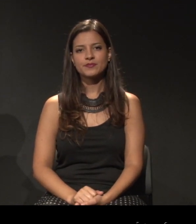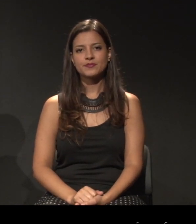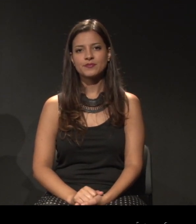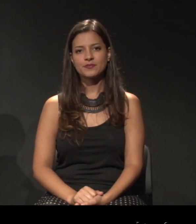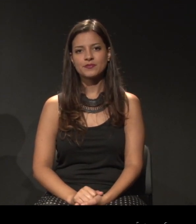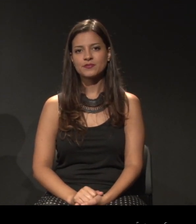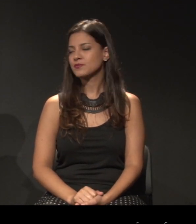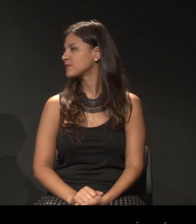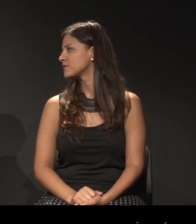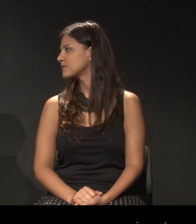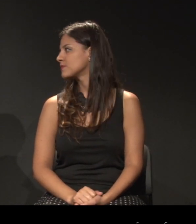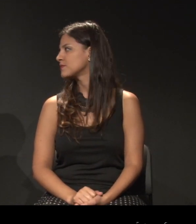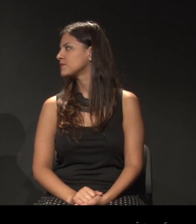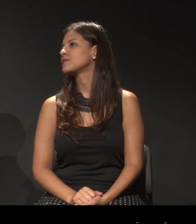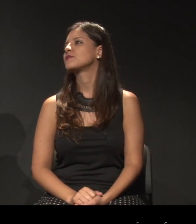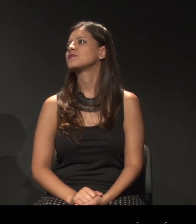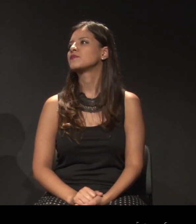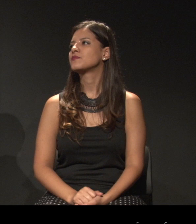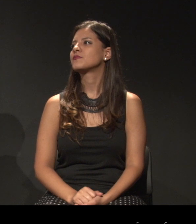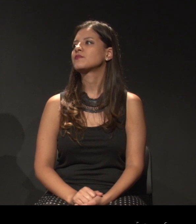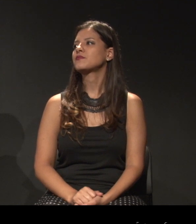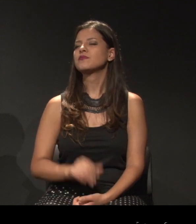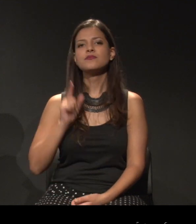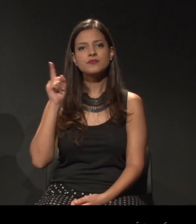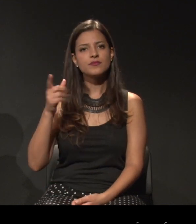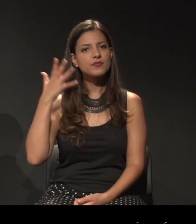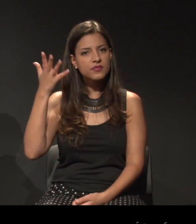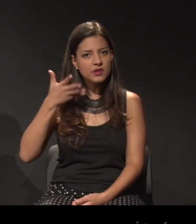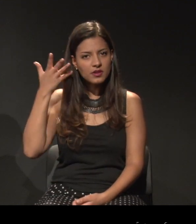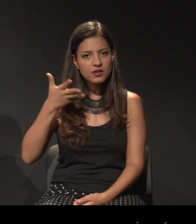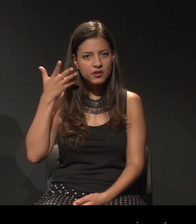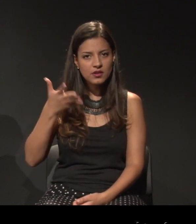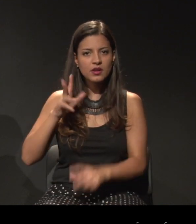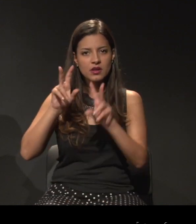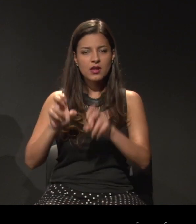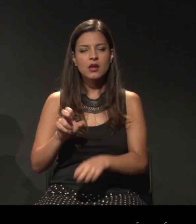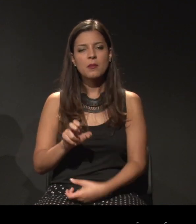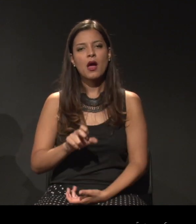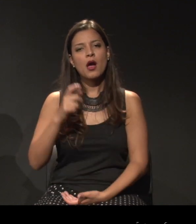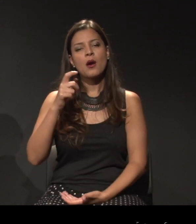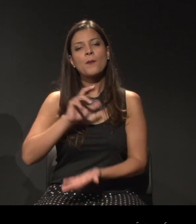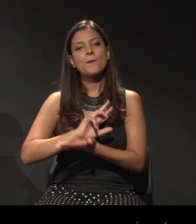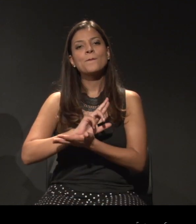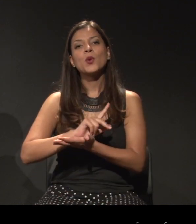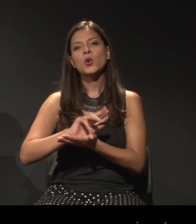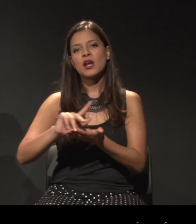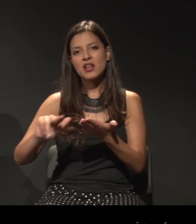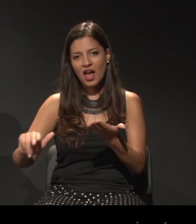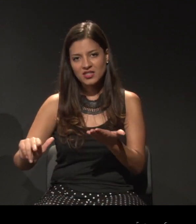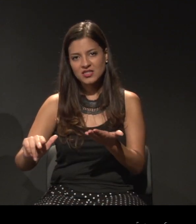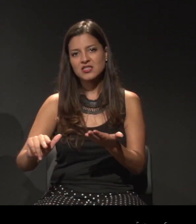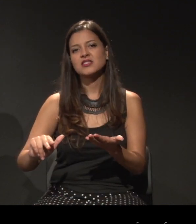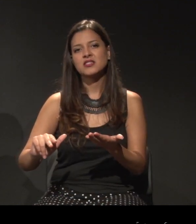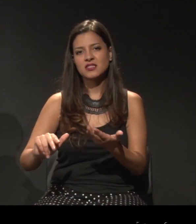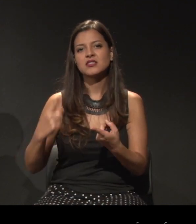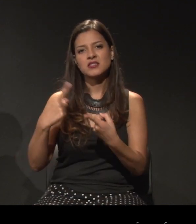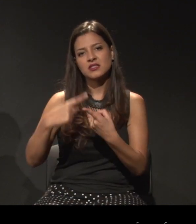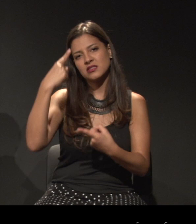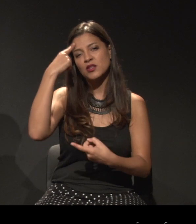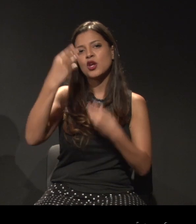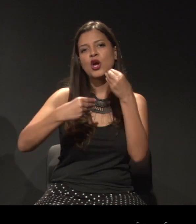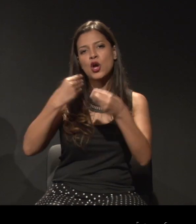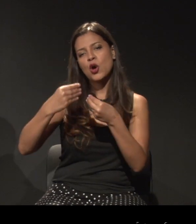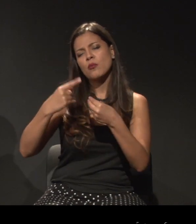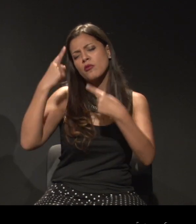Eu fiquei aqui pensando, quando você está falando sobre as pluralidades, porque a gente estava pensando de um ponto de vista do processo de